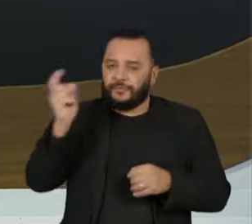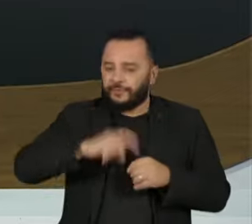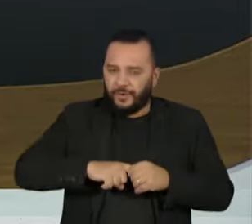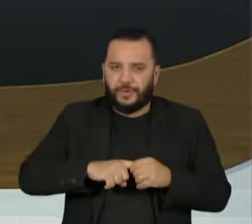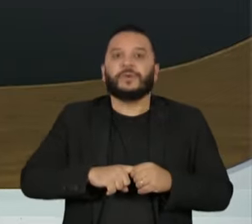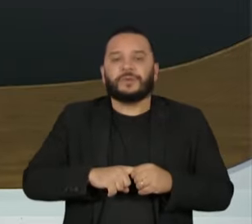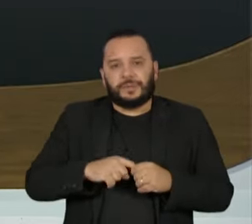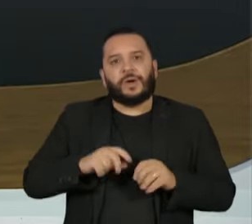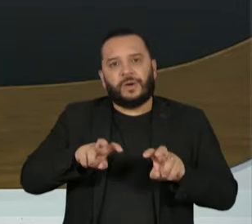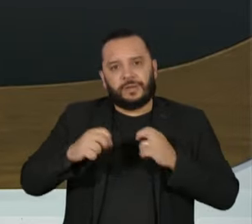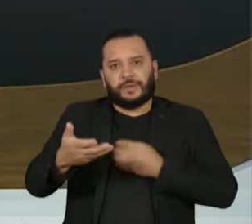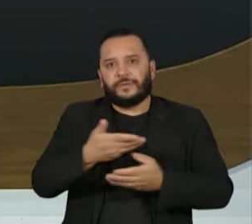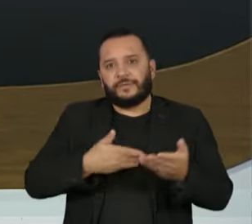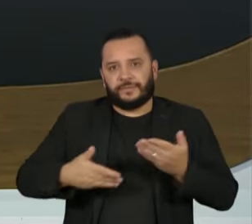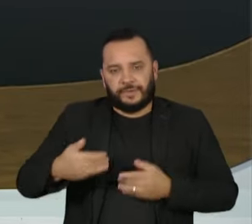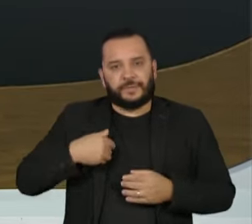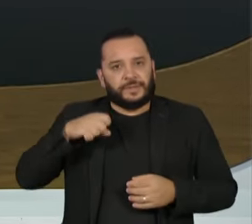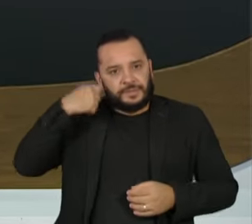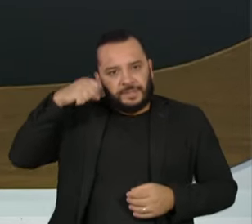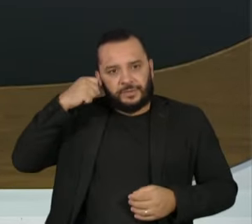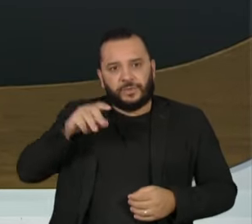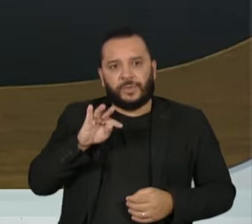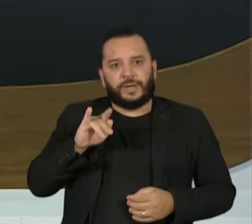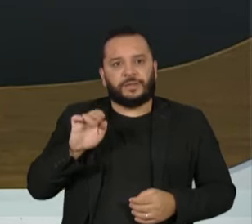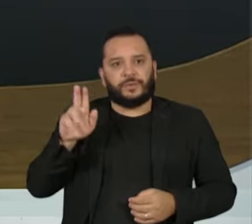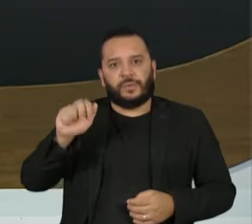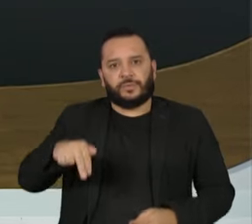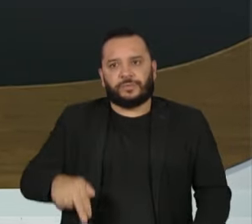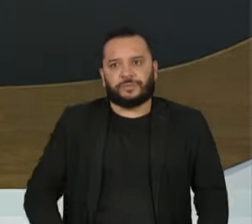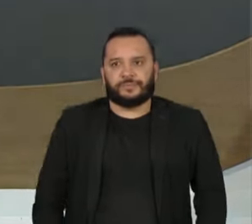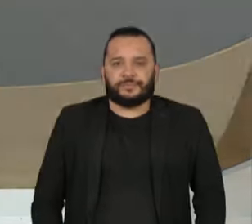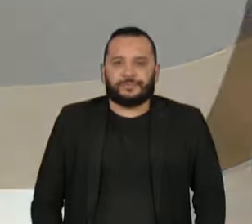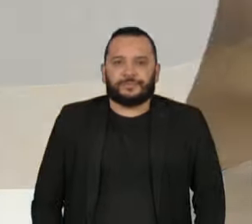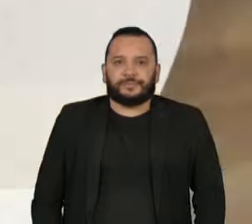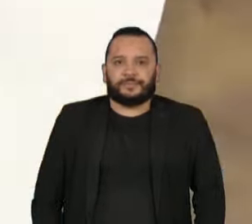já já com mais Roda Viva com o senador eleito, Wellington Dias.